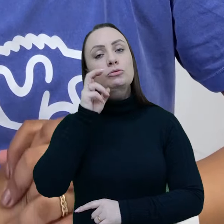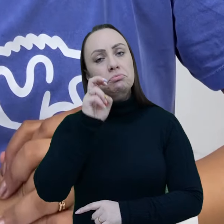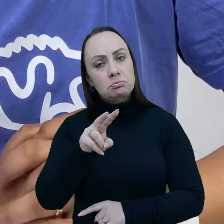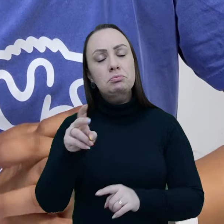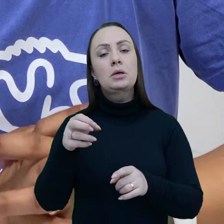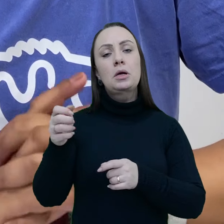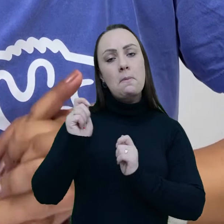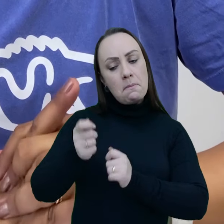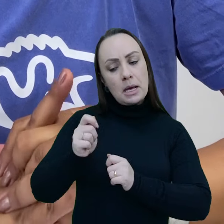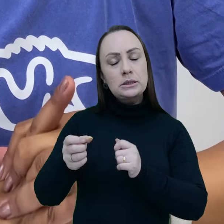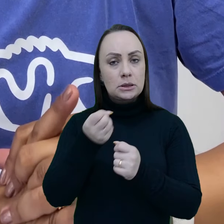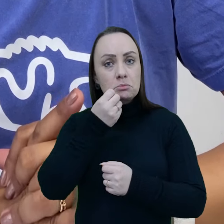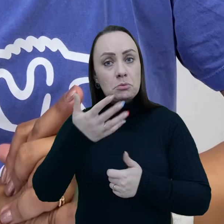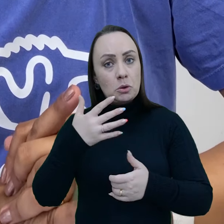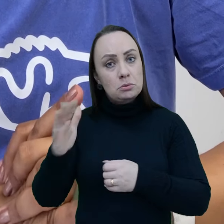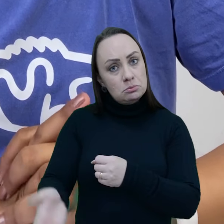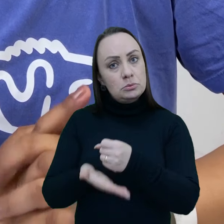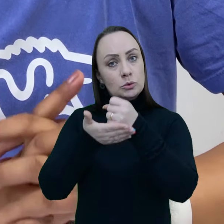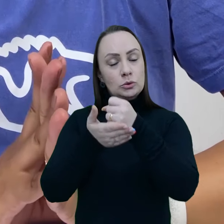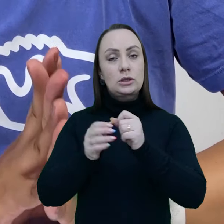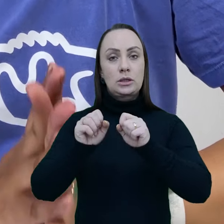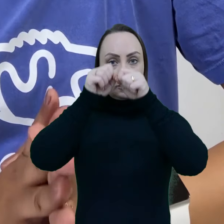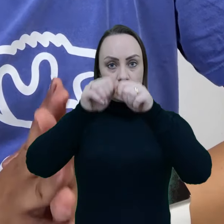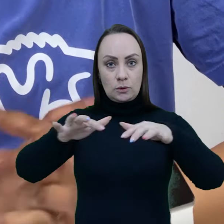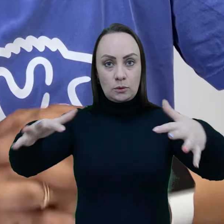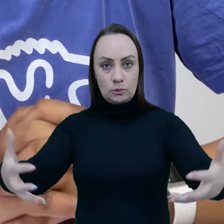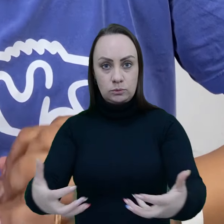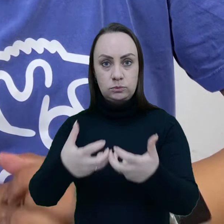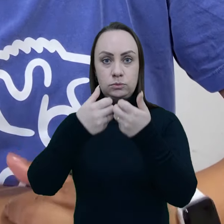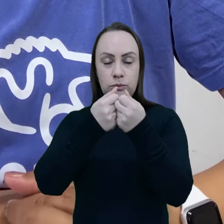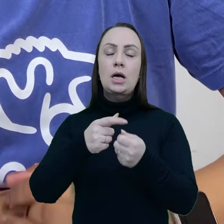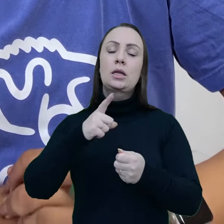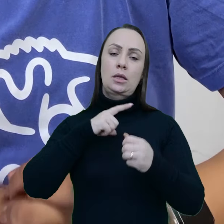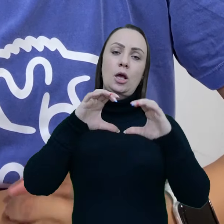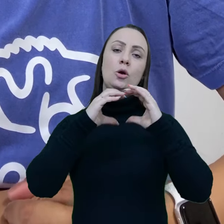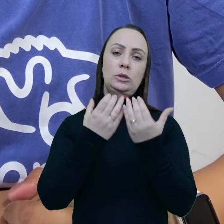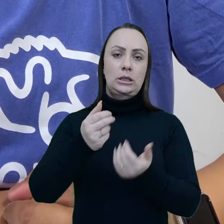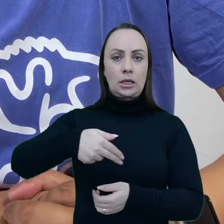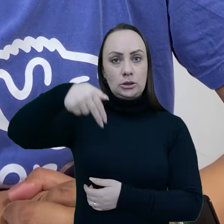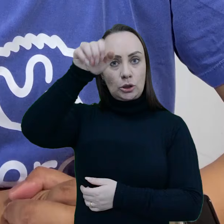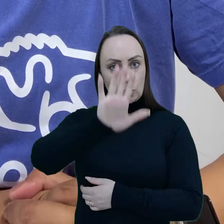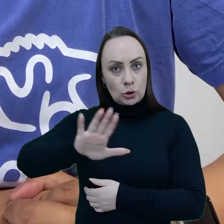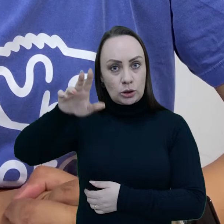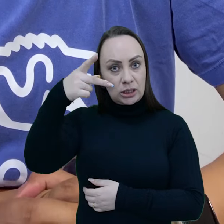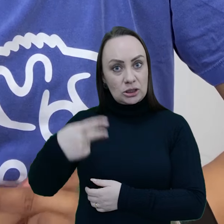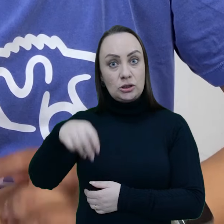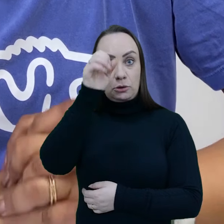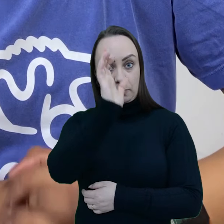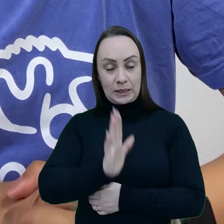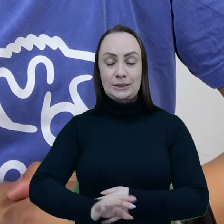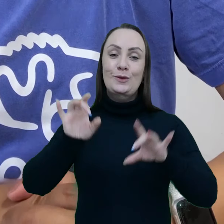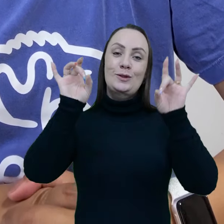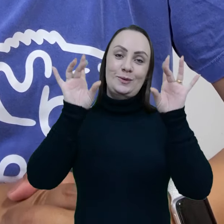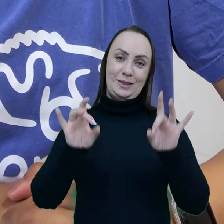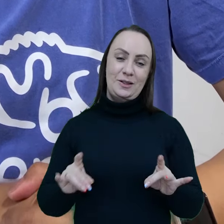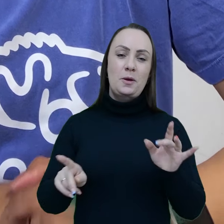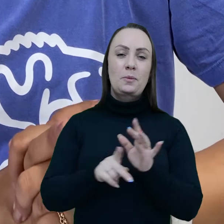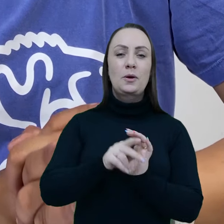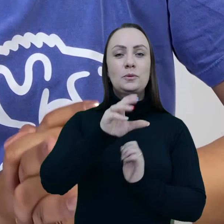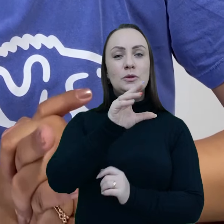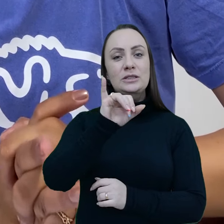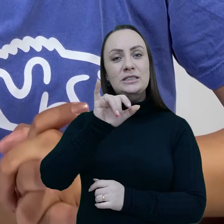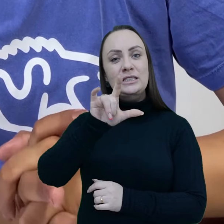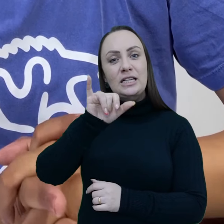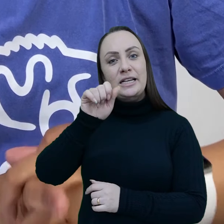a gente tem visto algumas práticas de pesca, pesca de arrastos sustentáveis, como, por exemplo, acontece em algumas comunidades no Nordeste do Brasil.